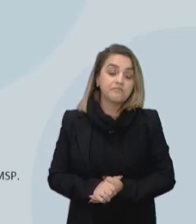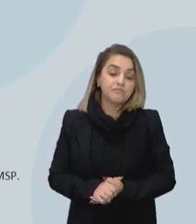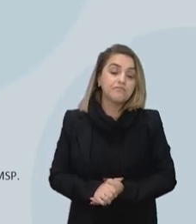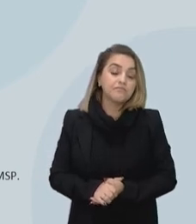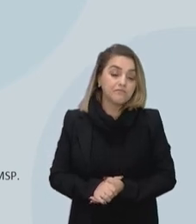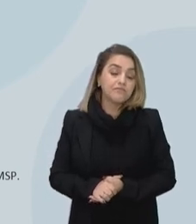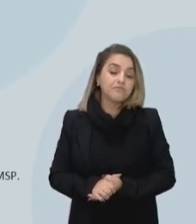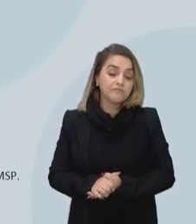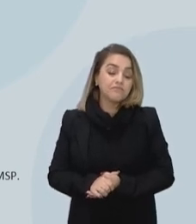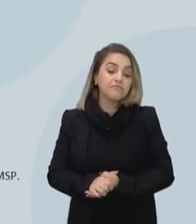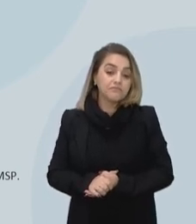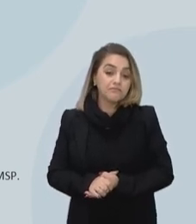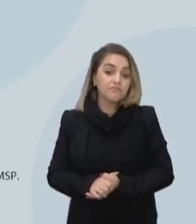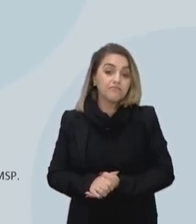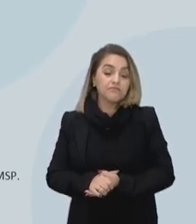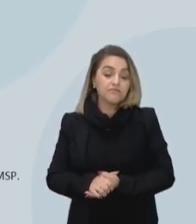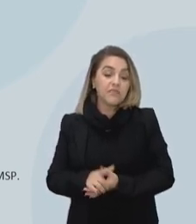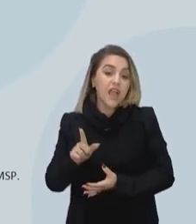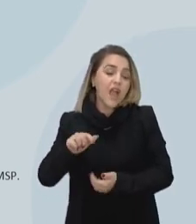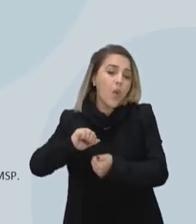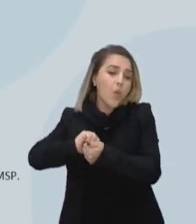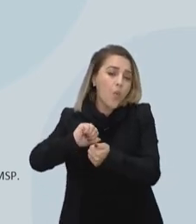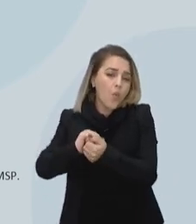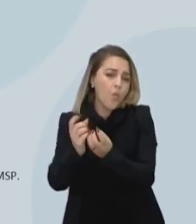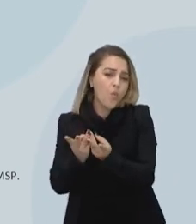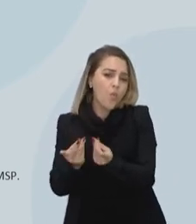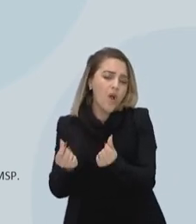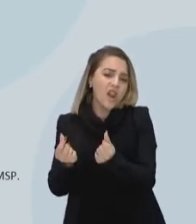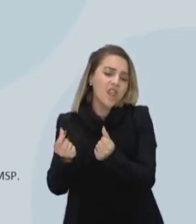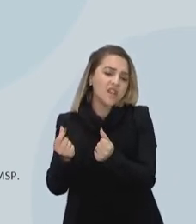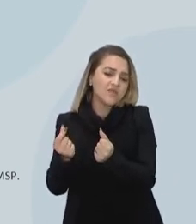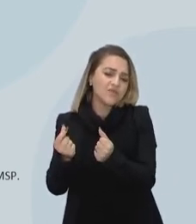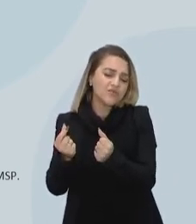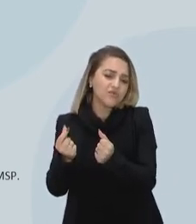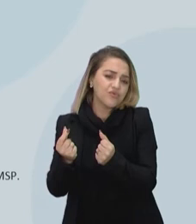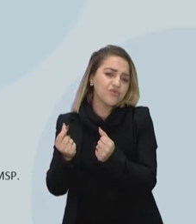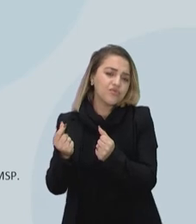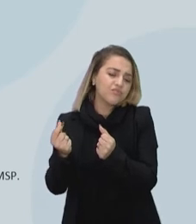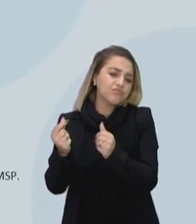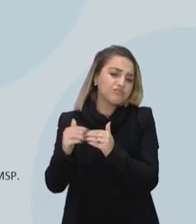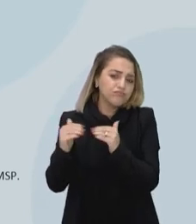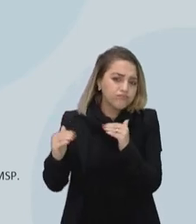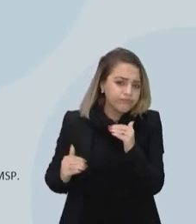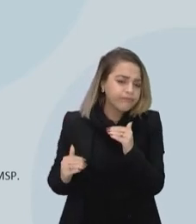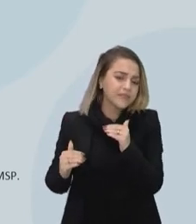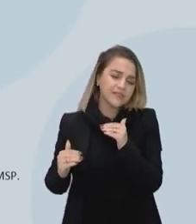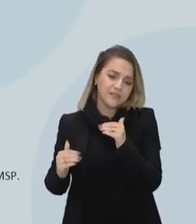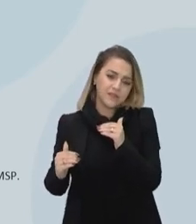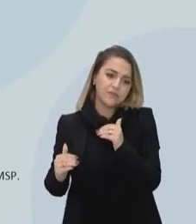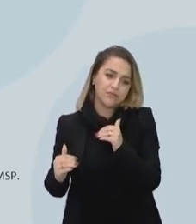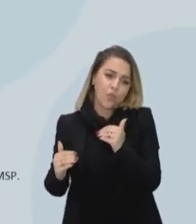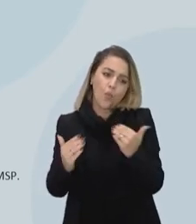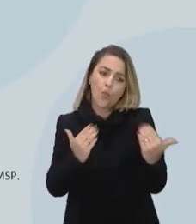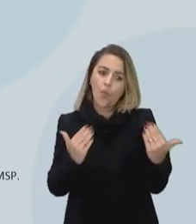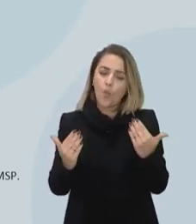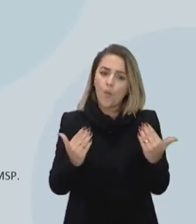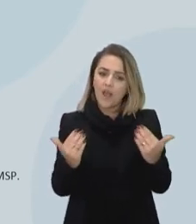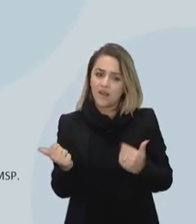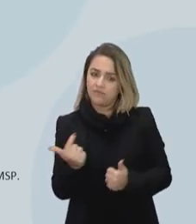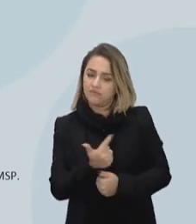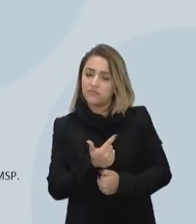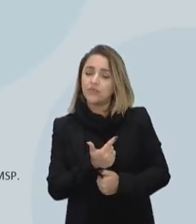tem uma qualidade inferior à rede privada. Isso tem a ver justamente com a vontade